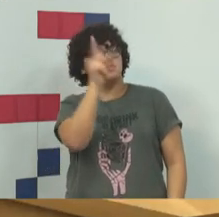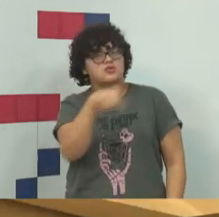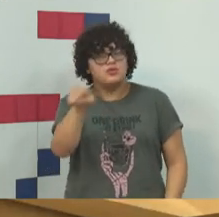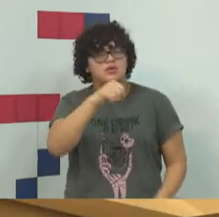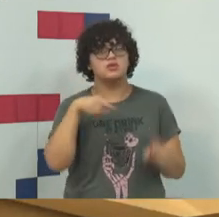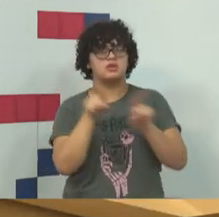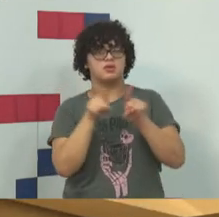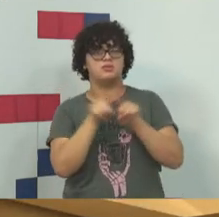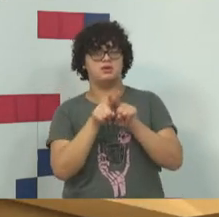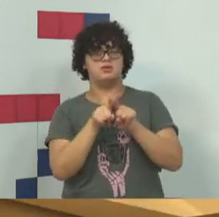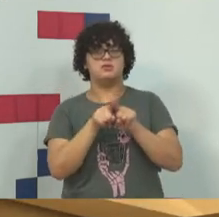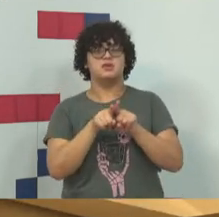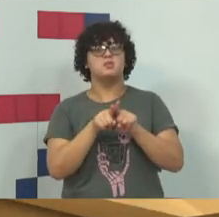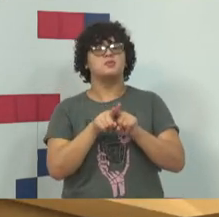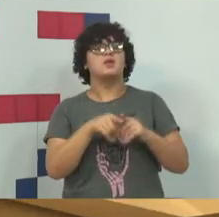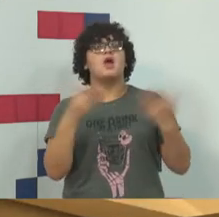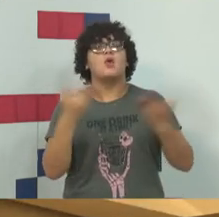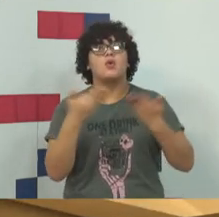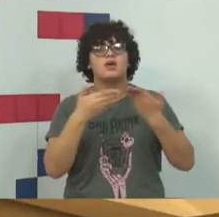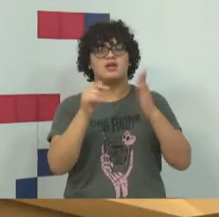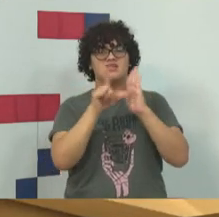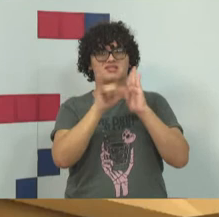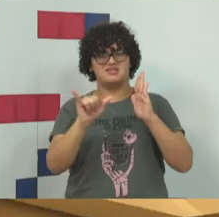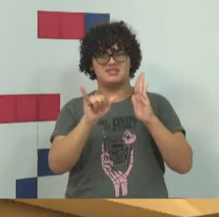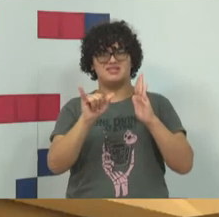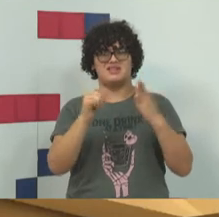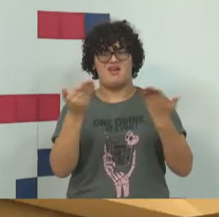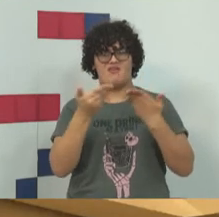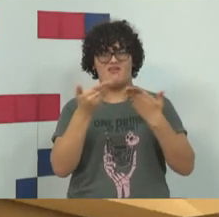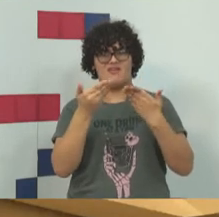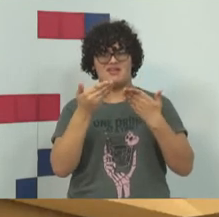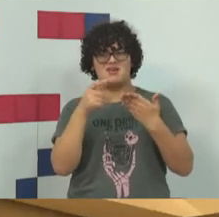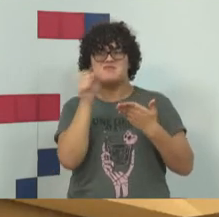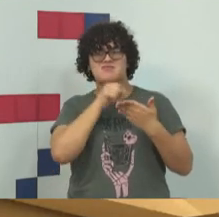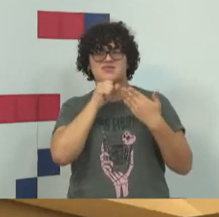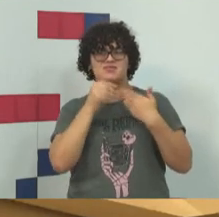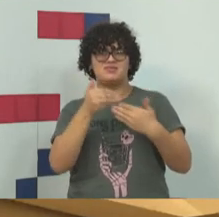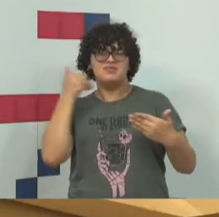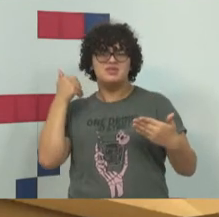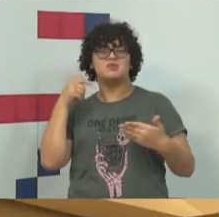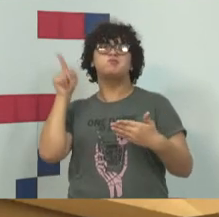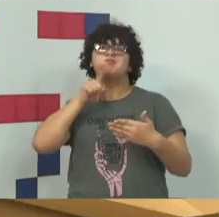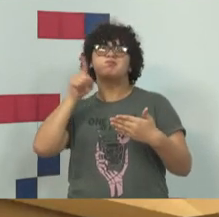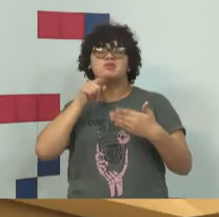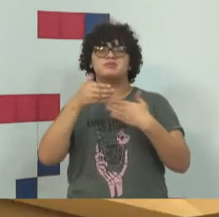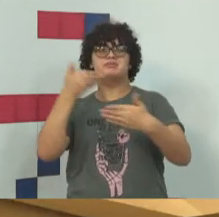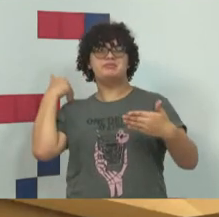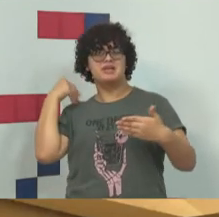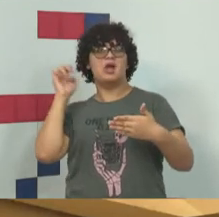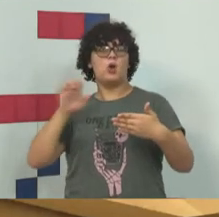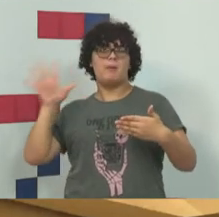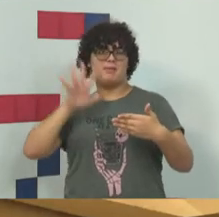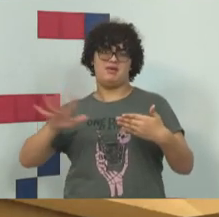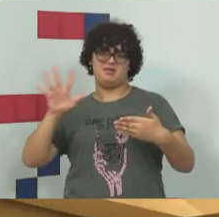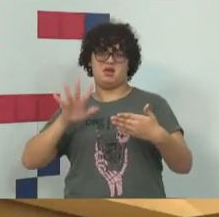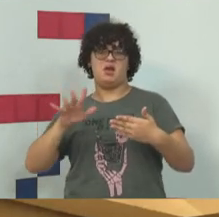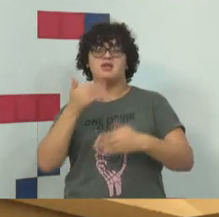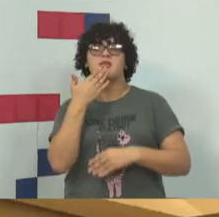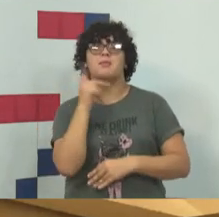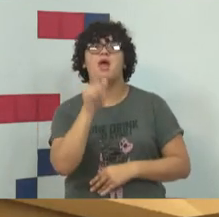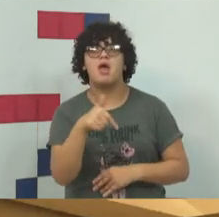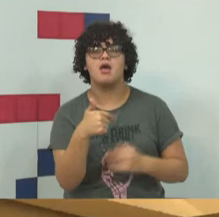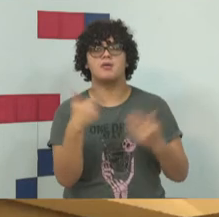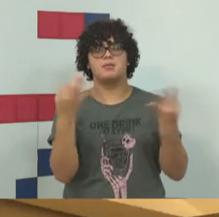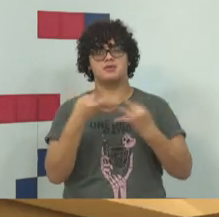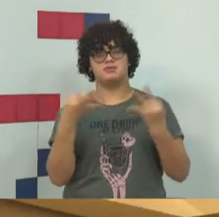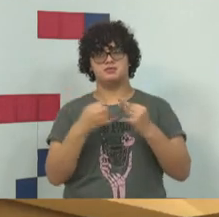nós saibamos. Se a nossa legislação está muito atrás da americana e da europeia, eu acho que tem tudo a ver com a mesma